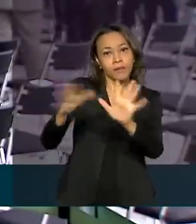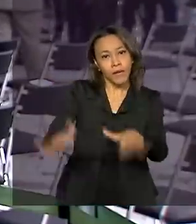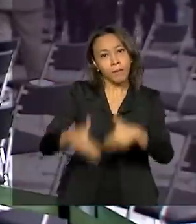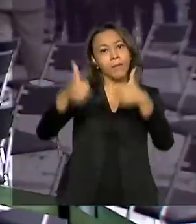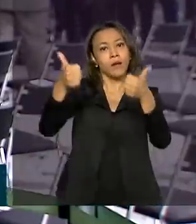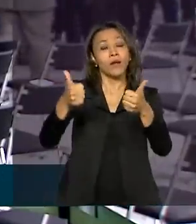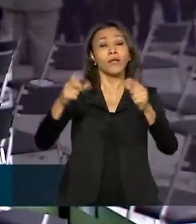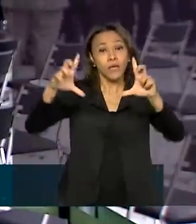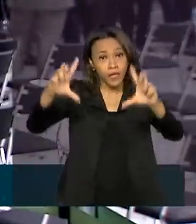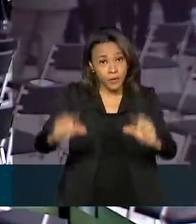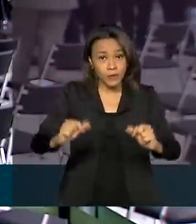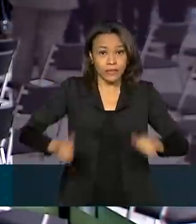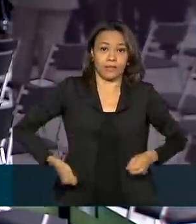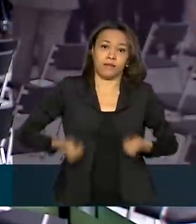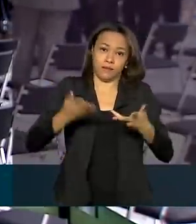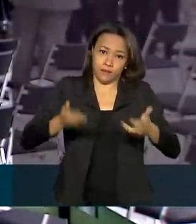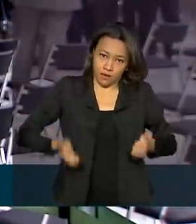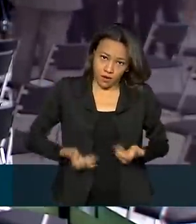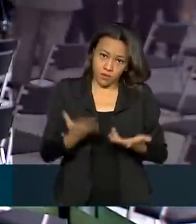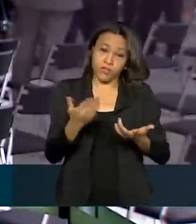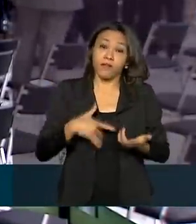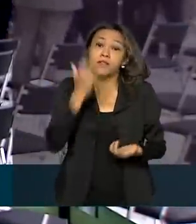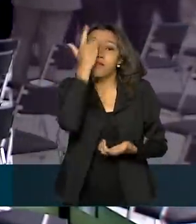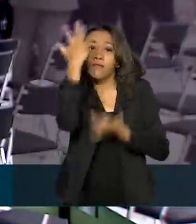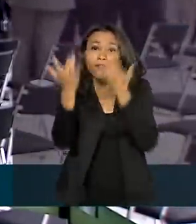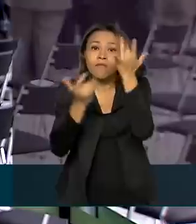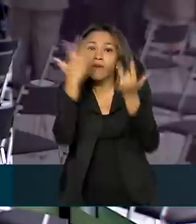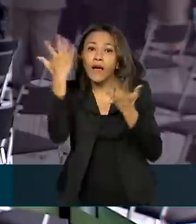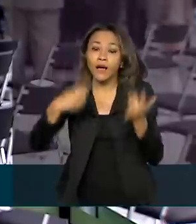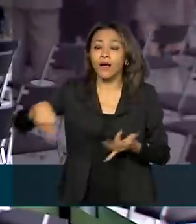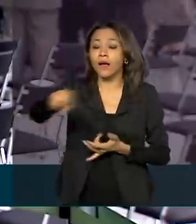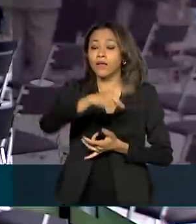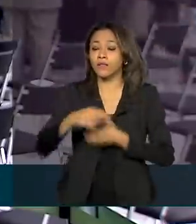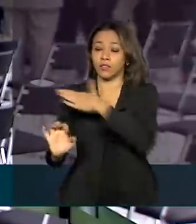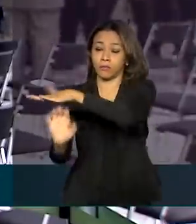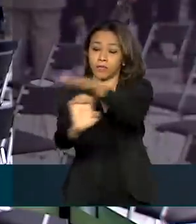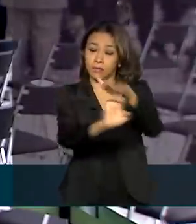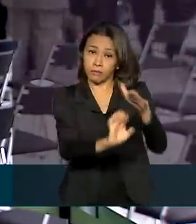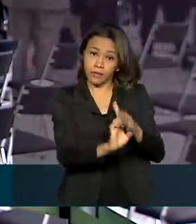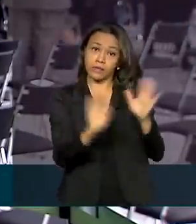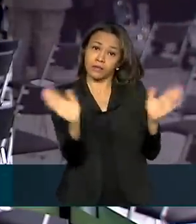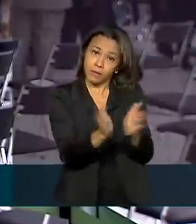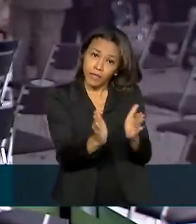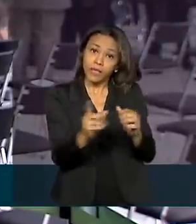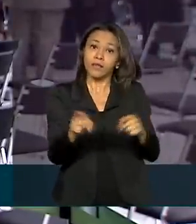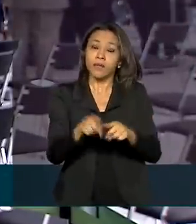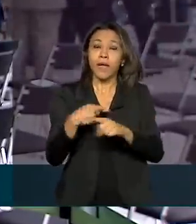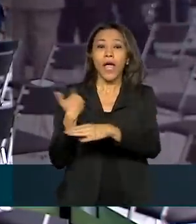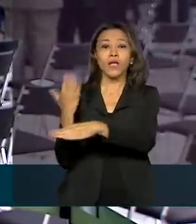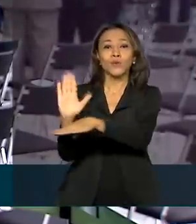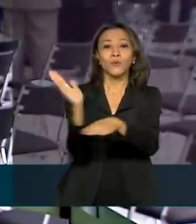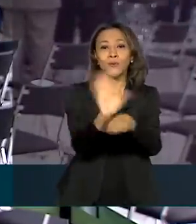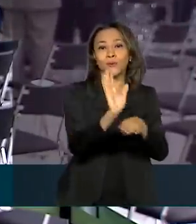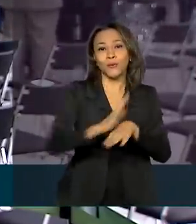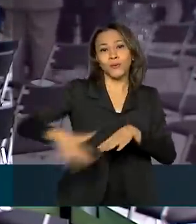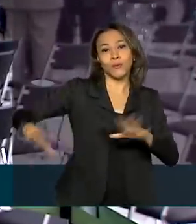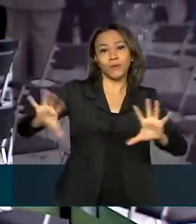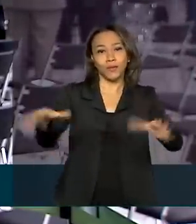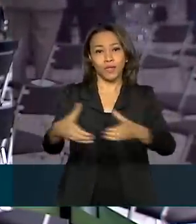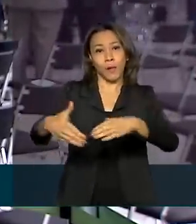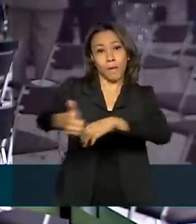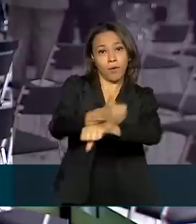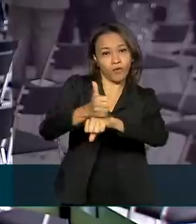custos. Além de facilitar a vida das grandes e pequenas empresas, também beneficia os profissionais do setor,